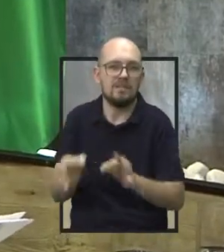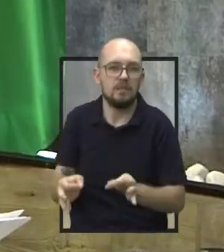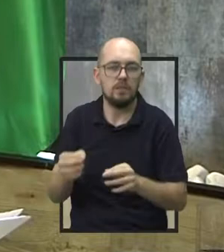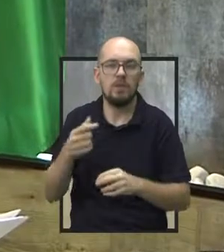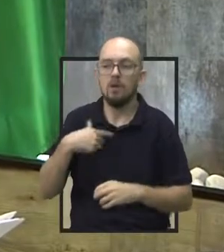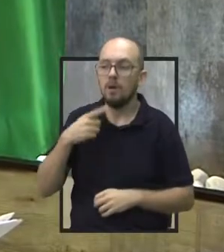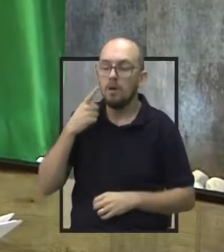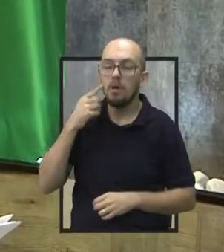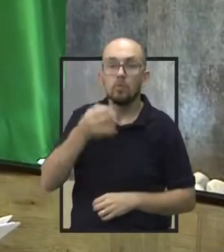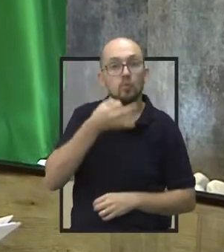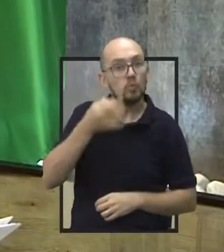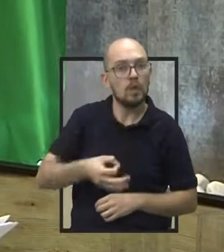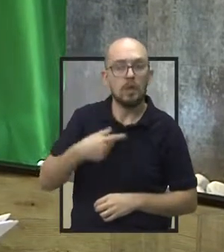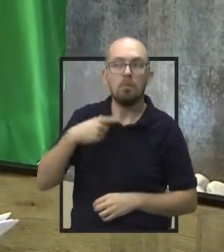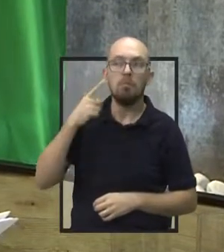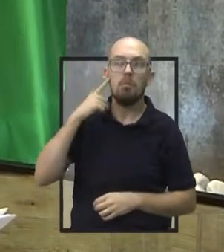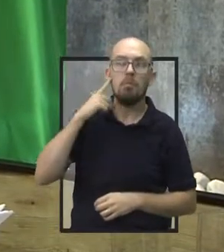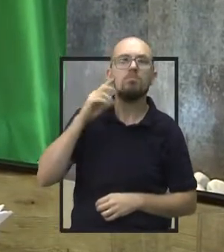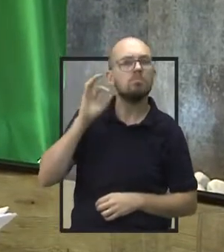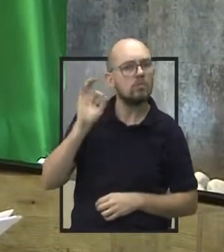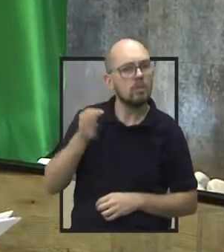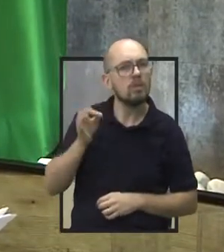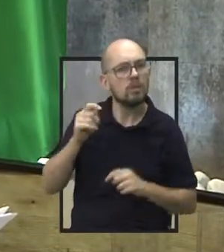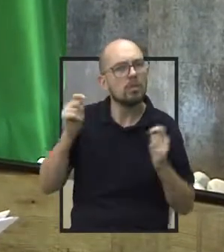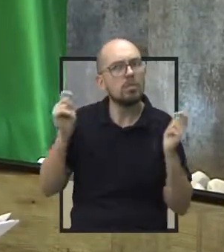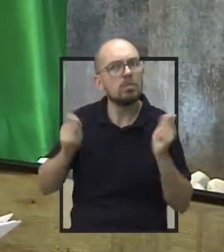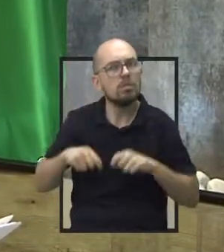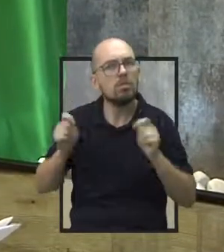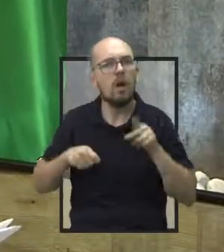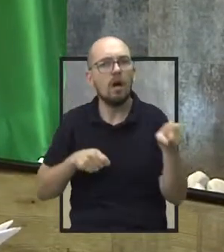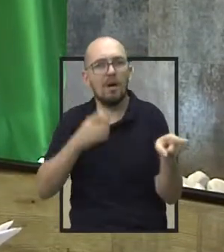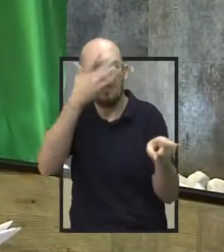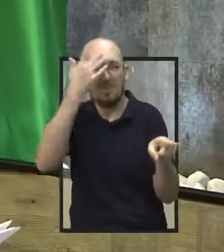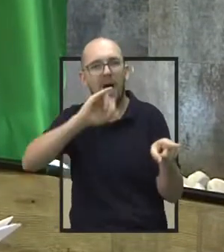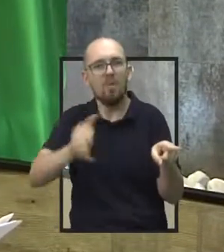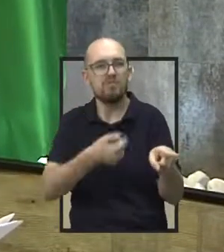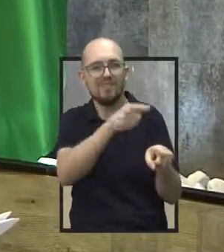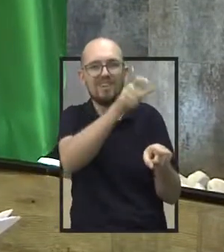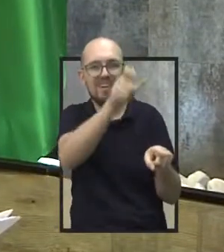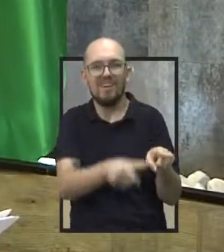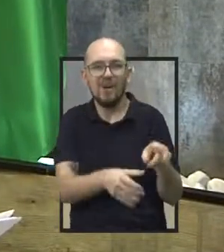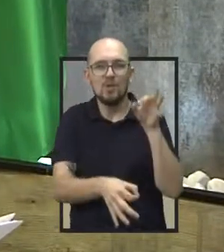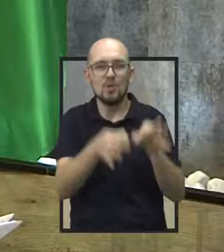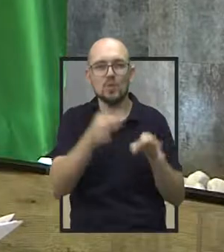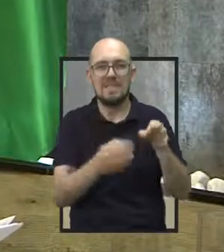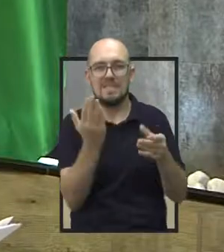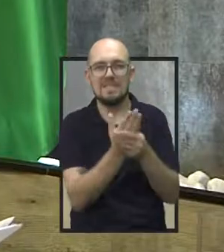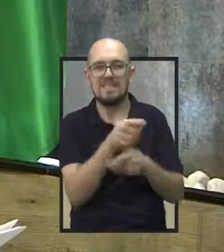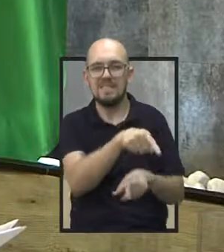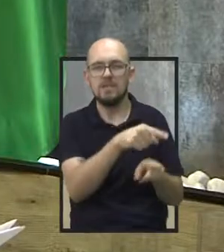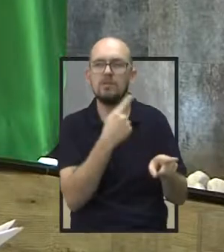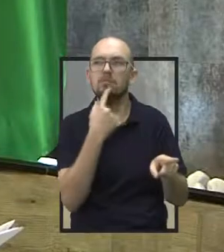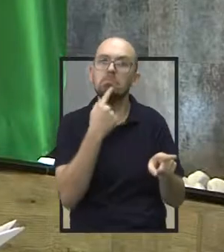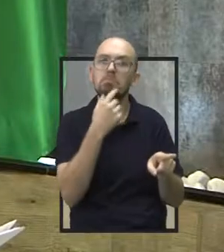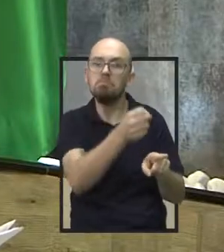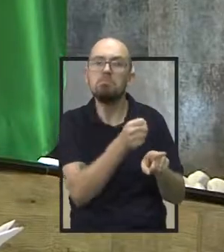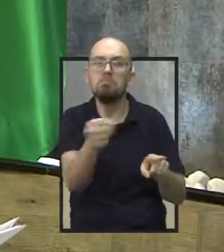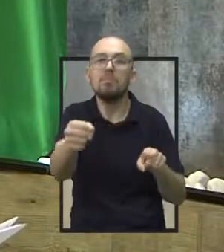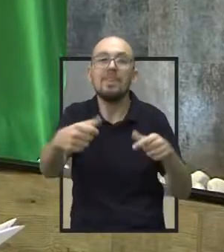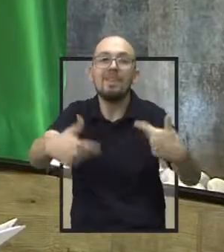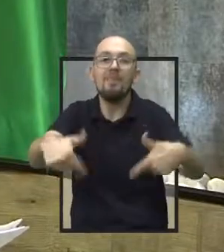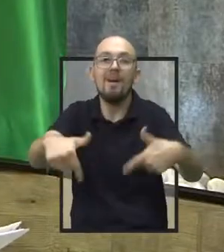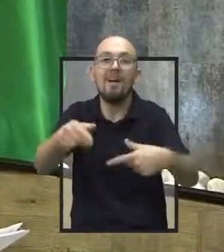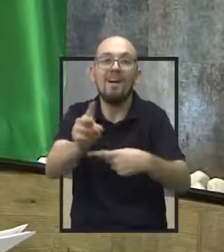inclusive, ao conhecimento das pessoas responsáveis por esse trabalho. No sentido de colocar ali na